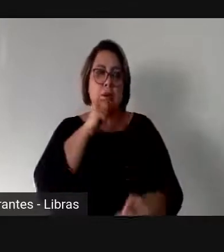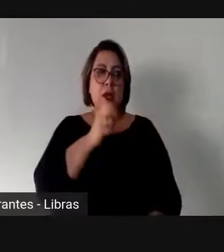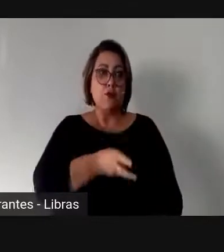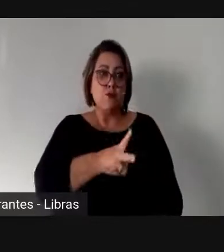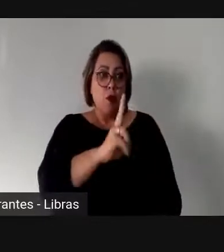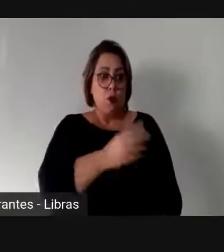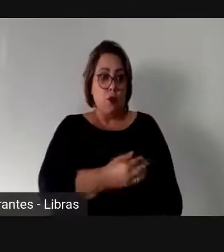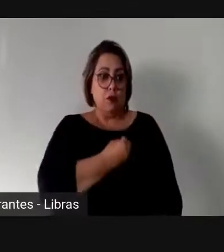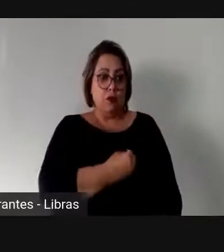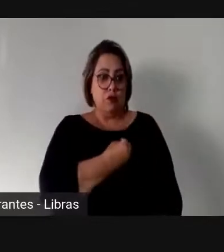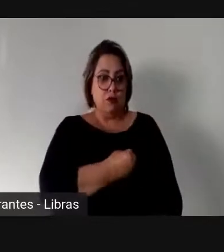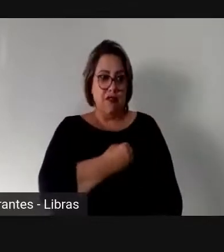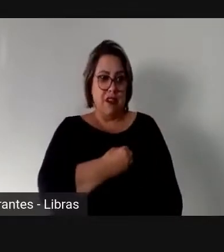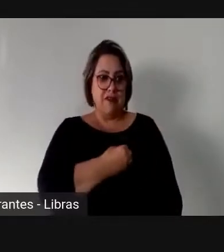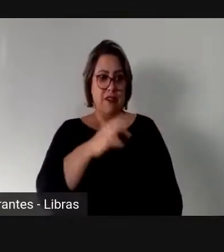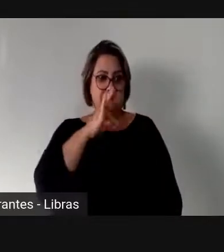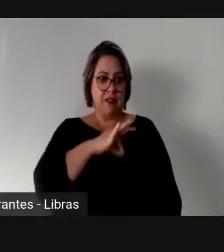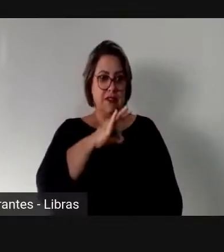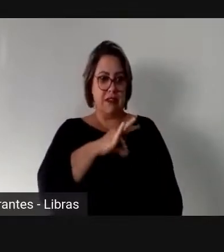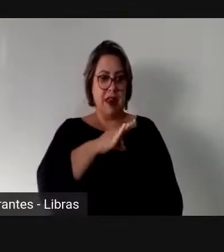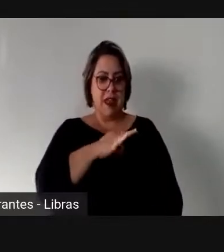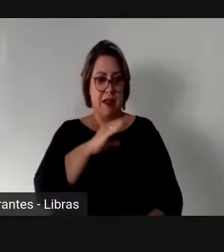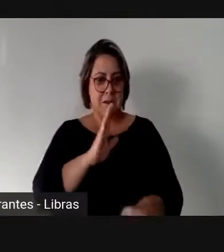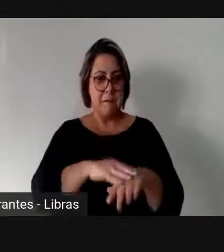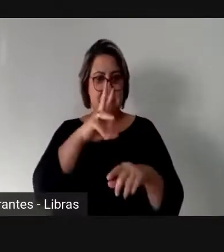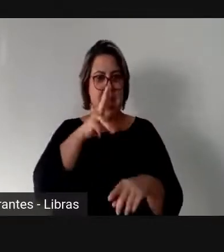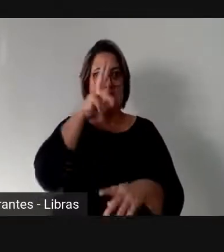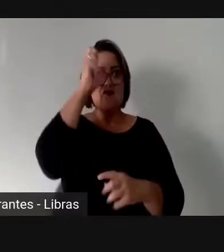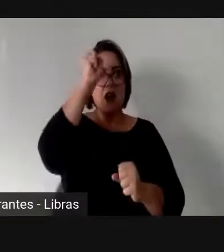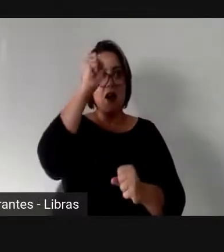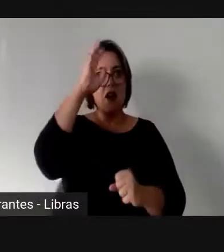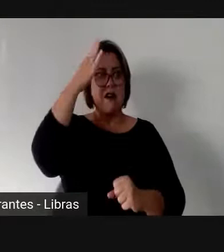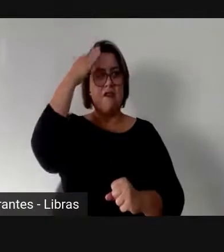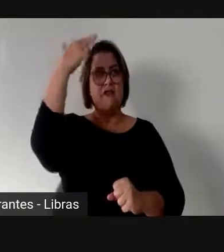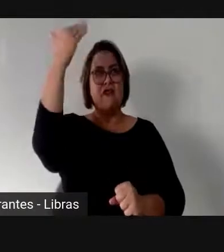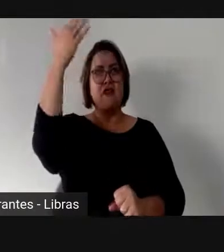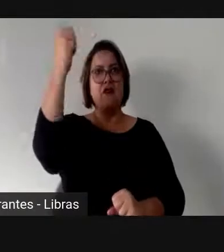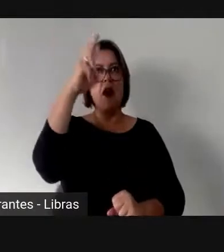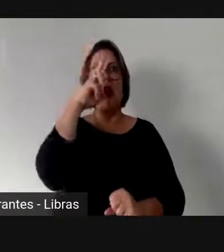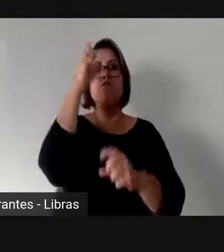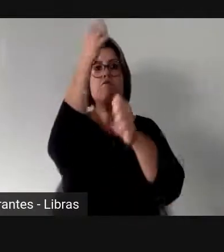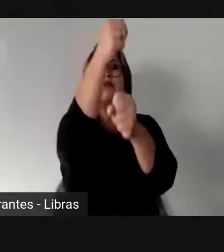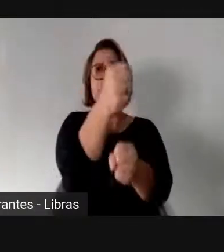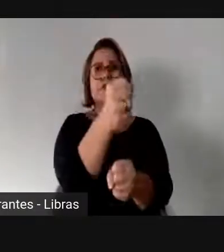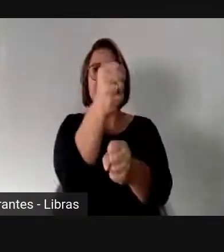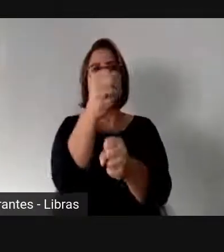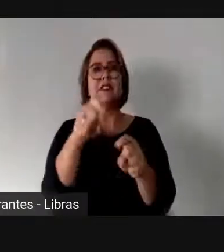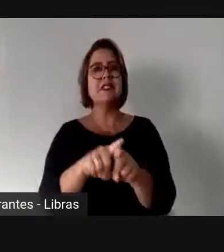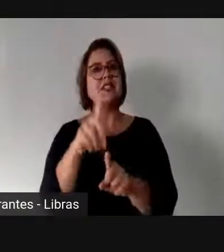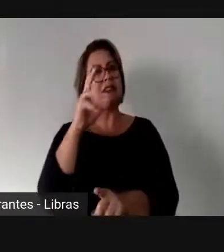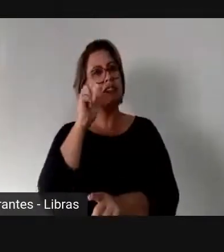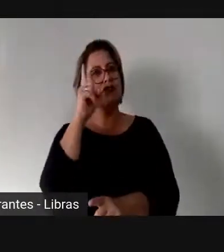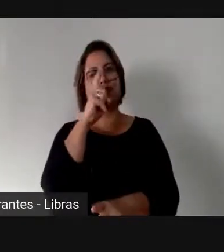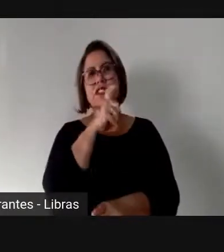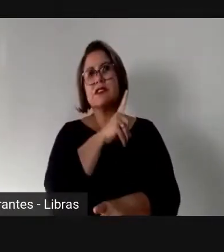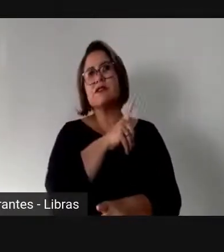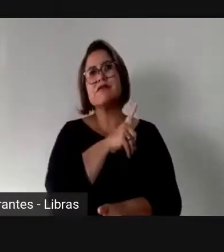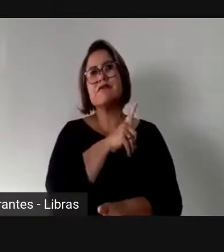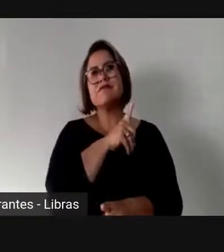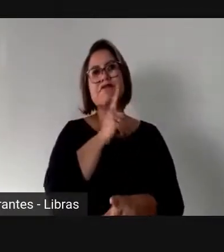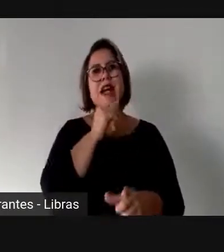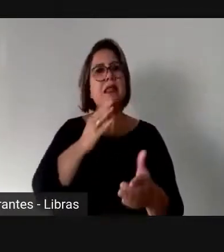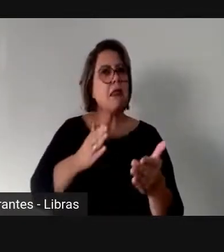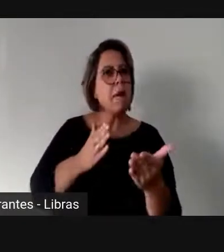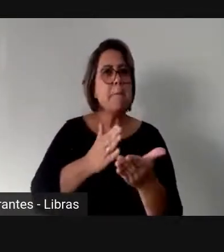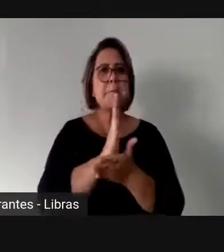de poder. Porque a gente tem que analisar que participar da política, ser uma deputada, você precisa estar afiliado